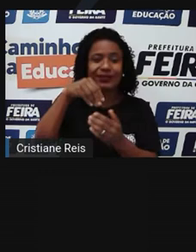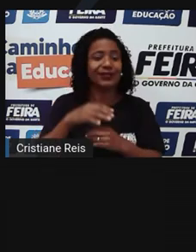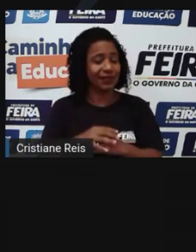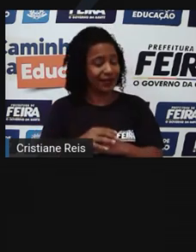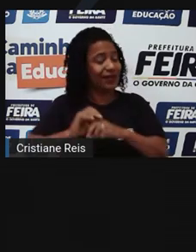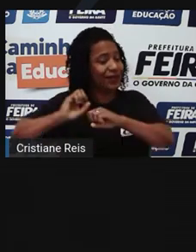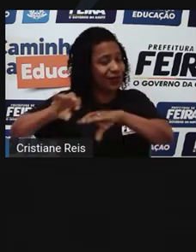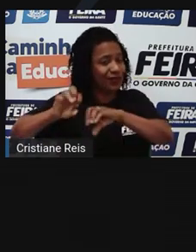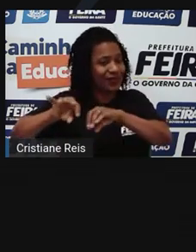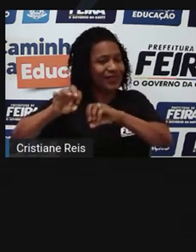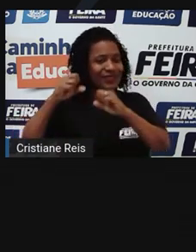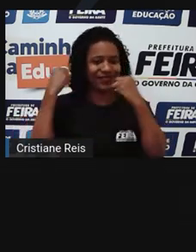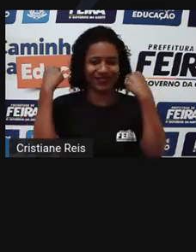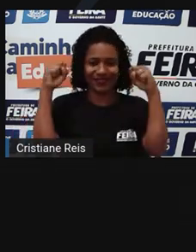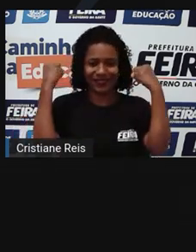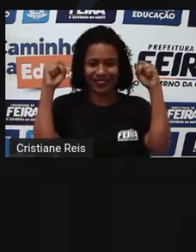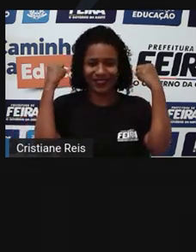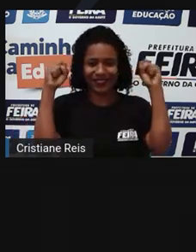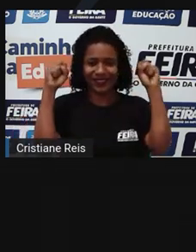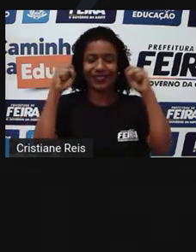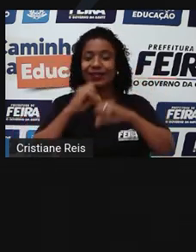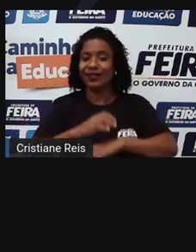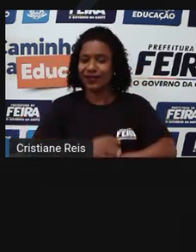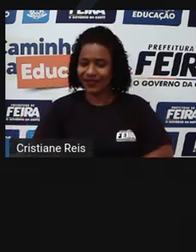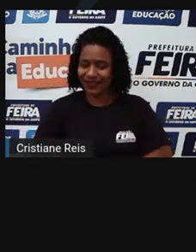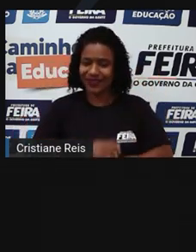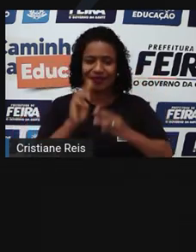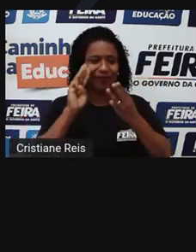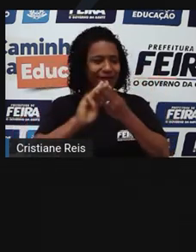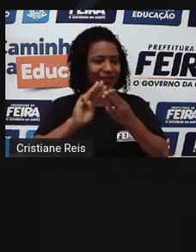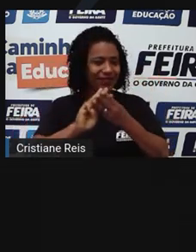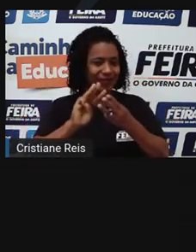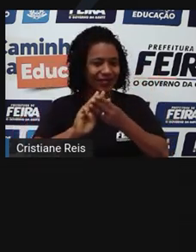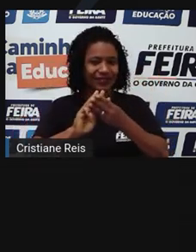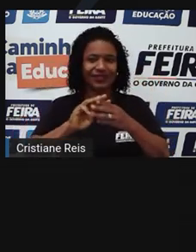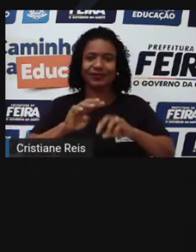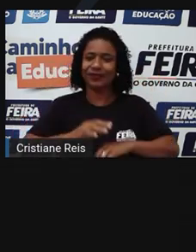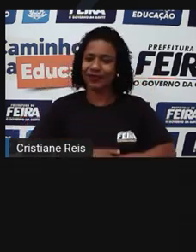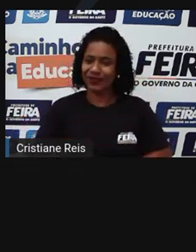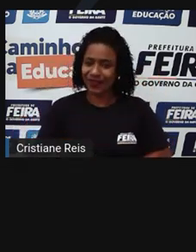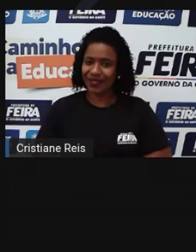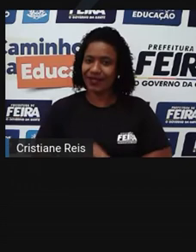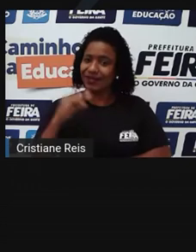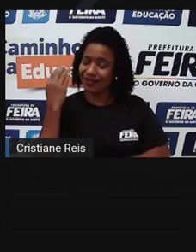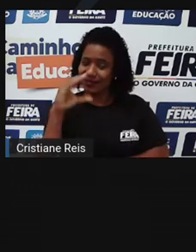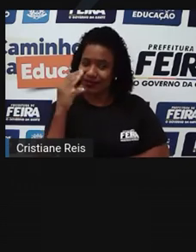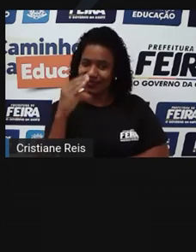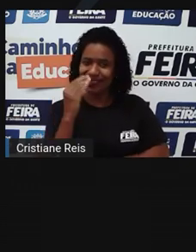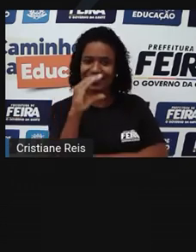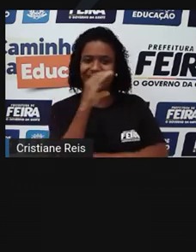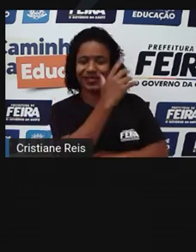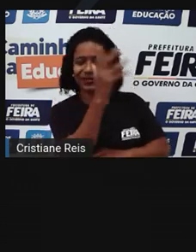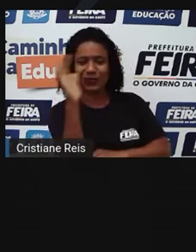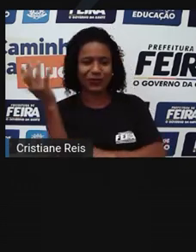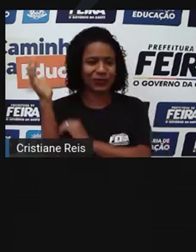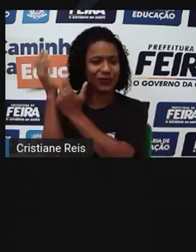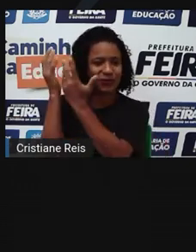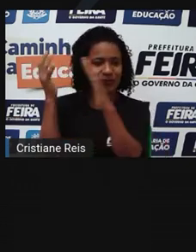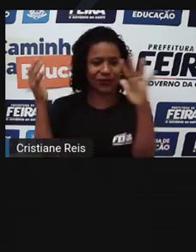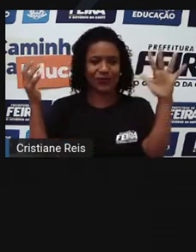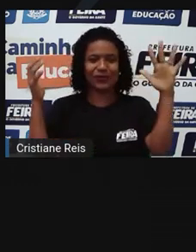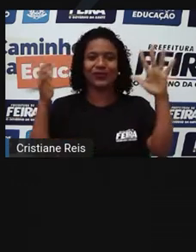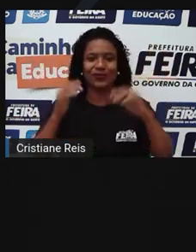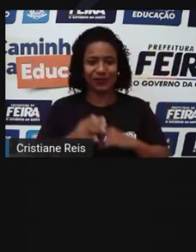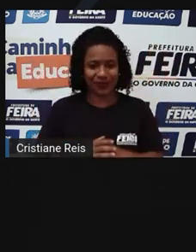física 2. Matemática 3. Ciências da natureza 4.